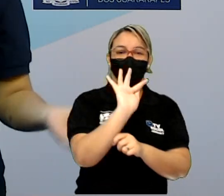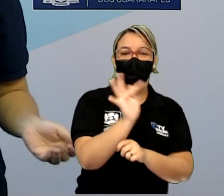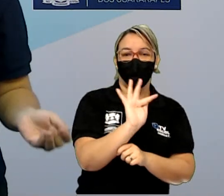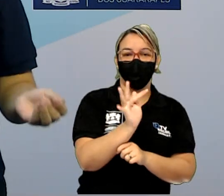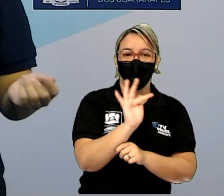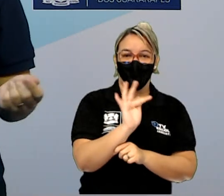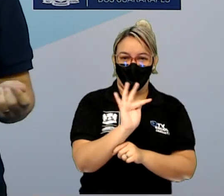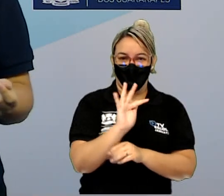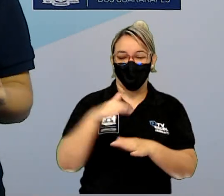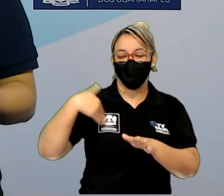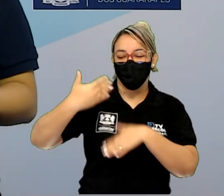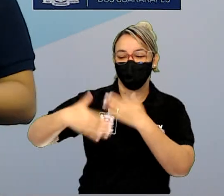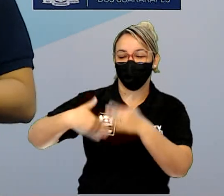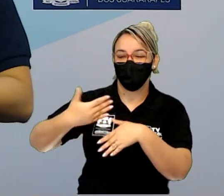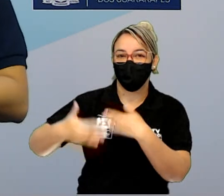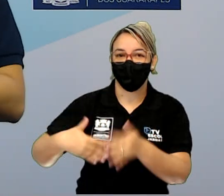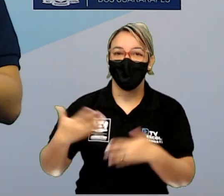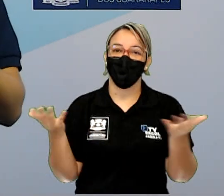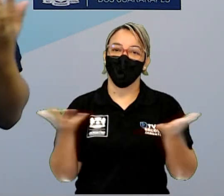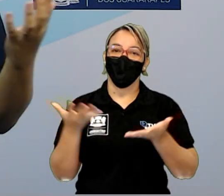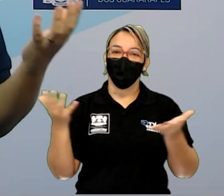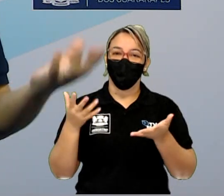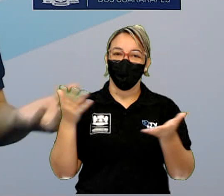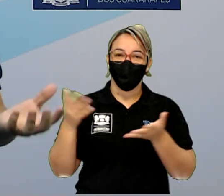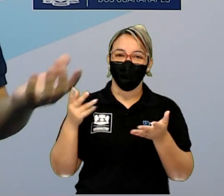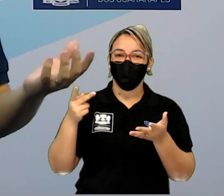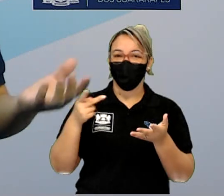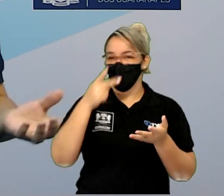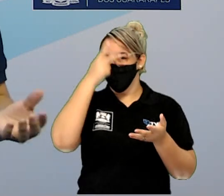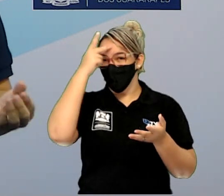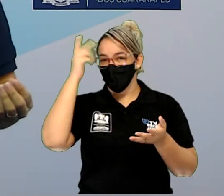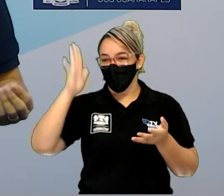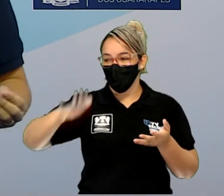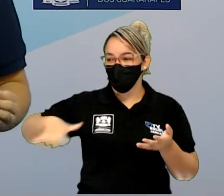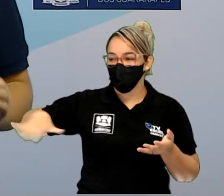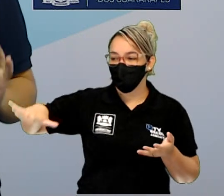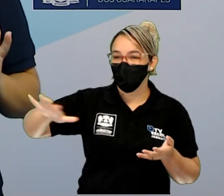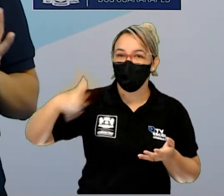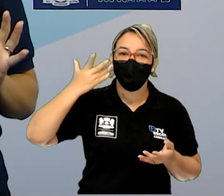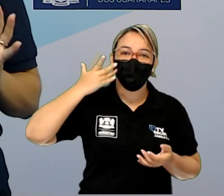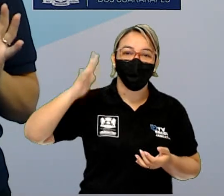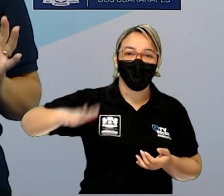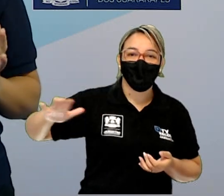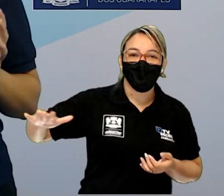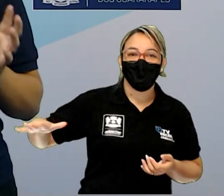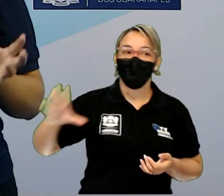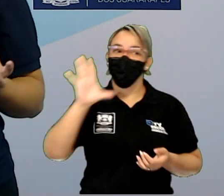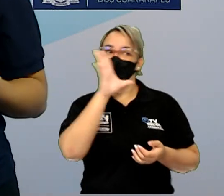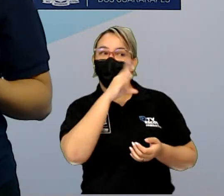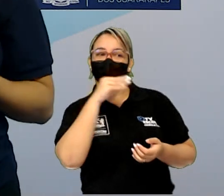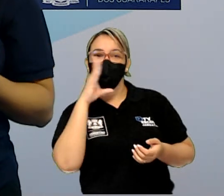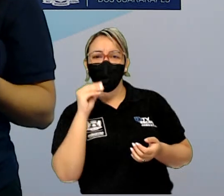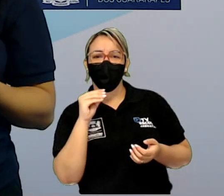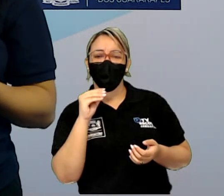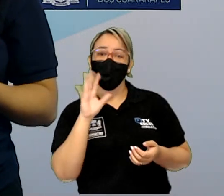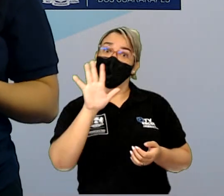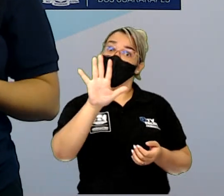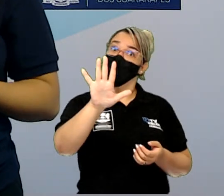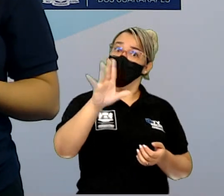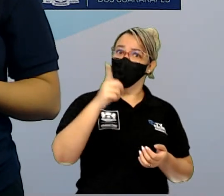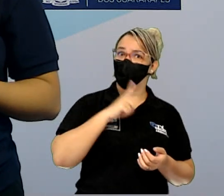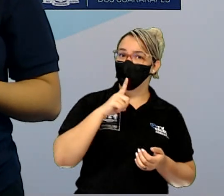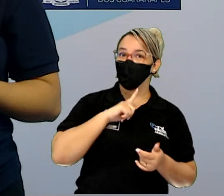ainda mais. Hoje, caem no gosto do público, tanto infantil quanto adulto. Agora, há um grande problema em torno